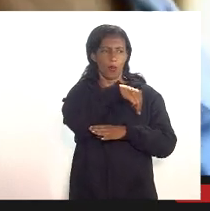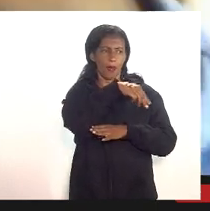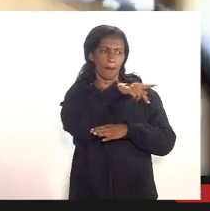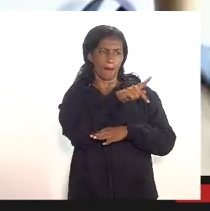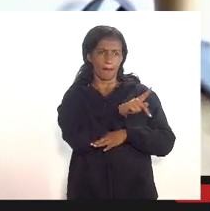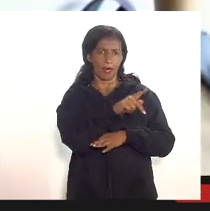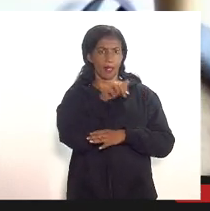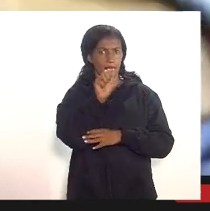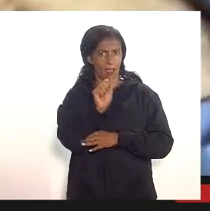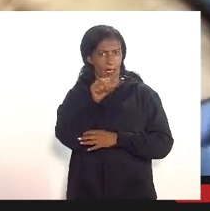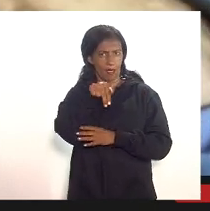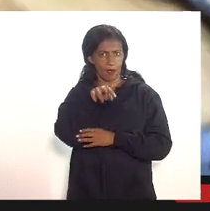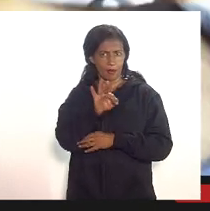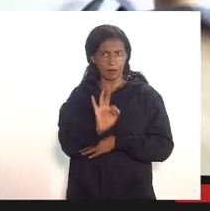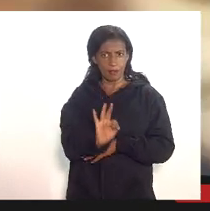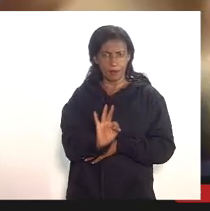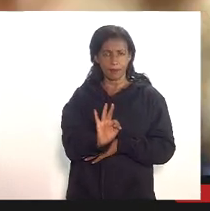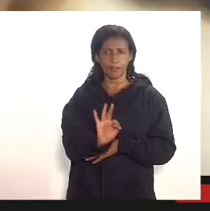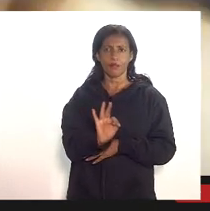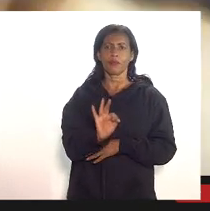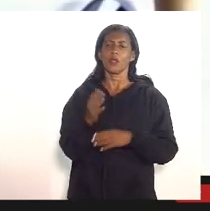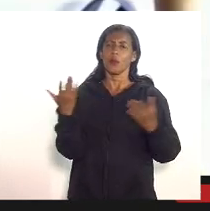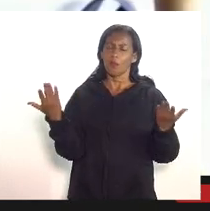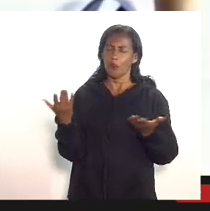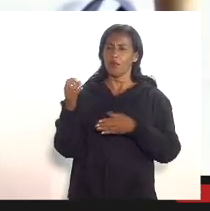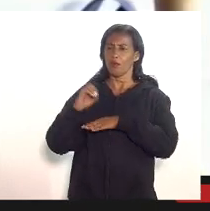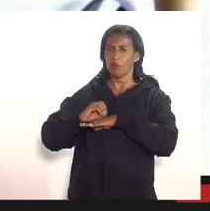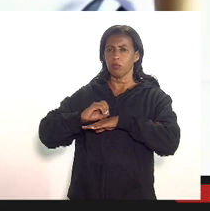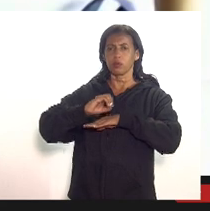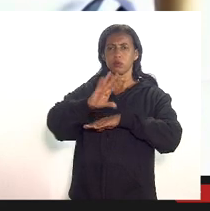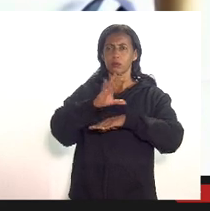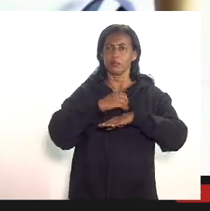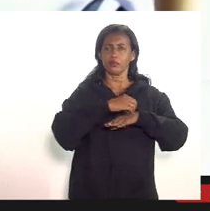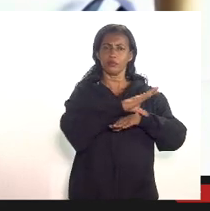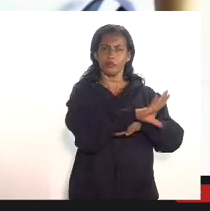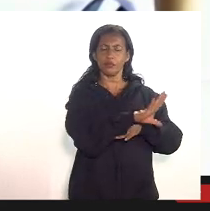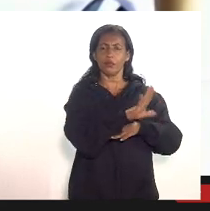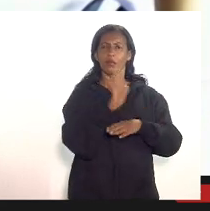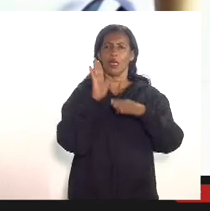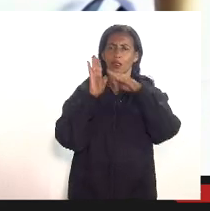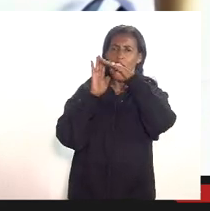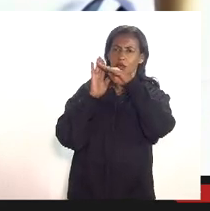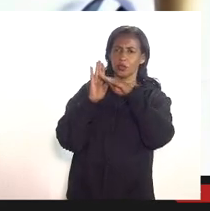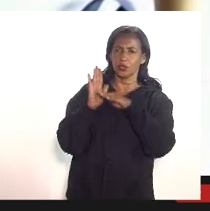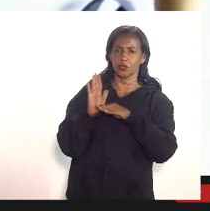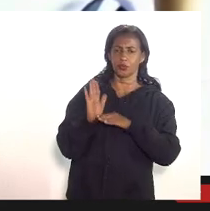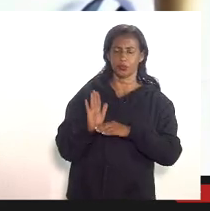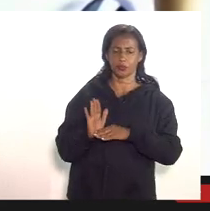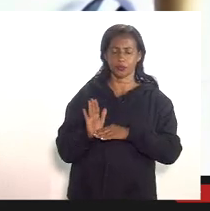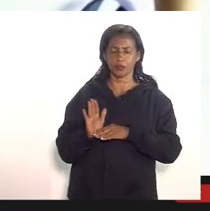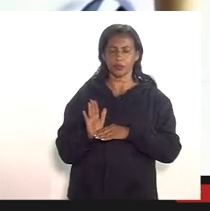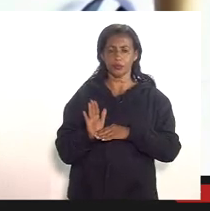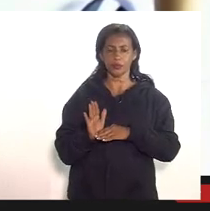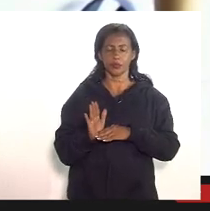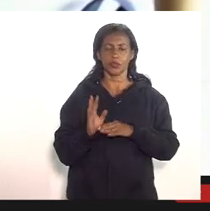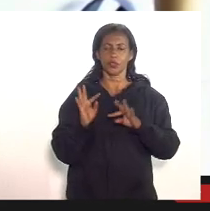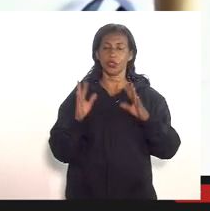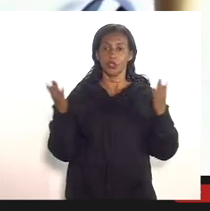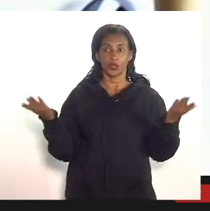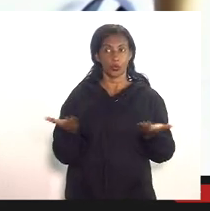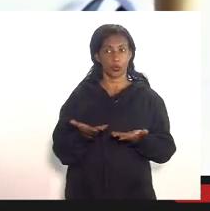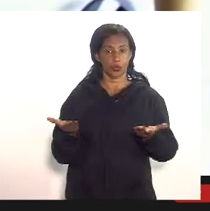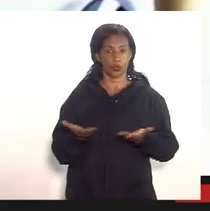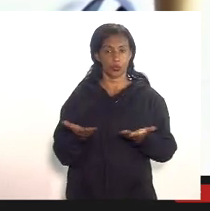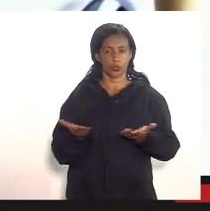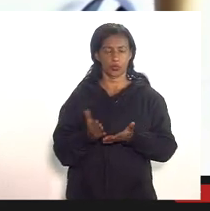ANP de imediato mandar as exposições de hoje